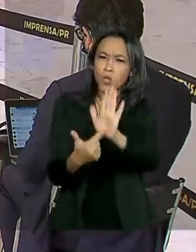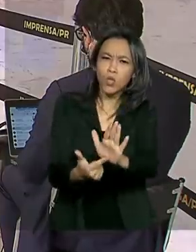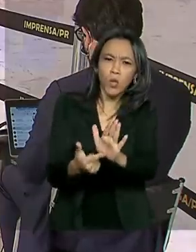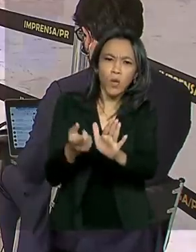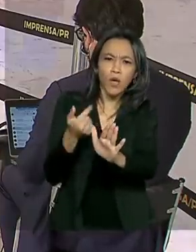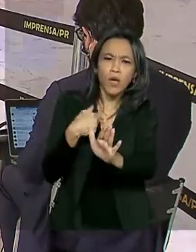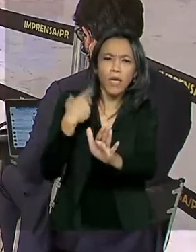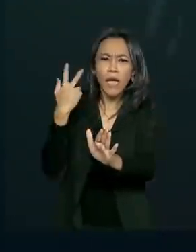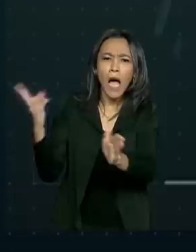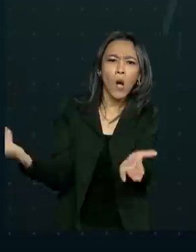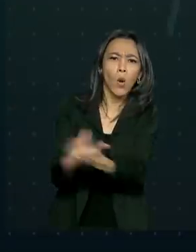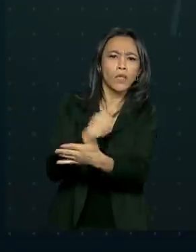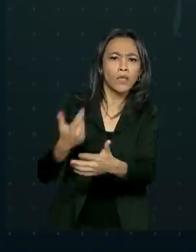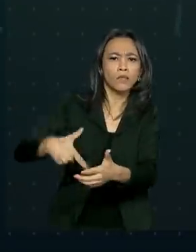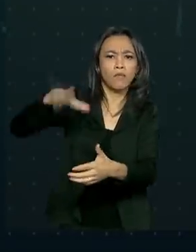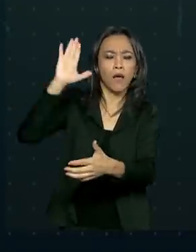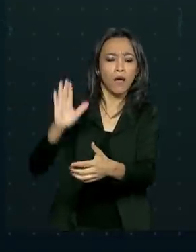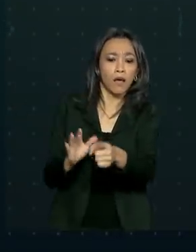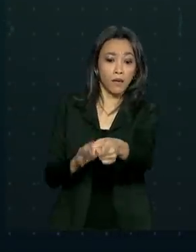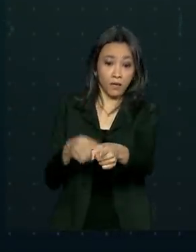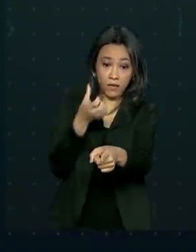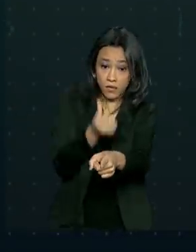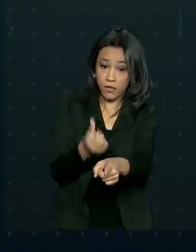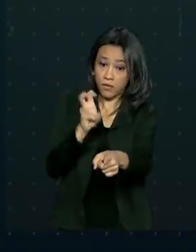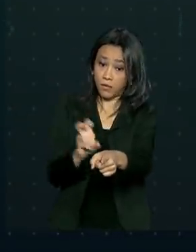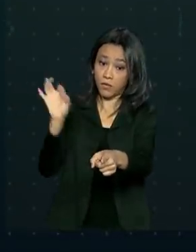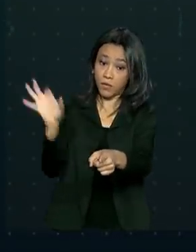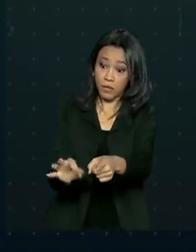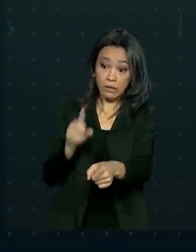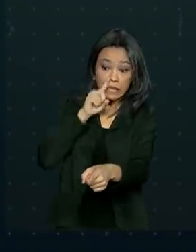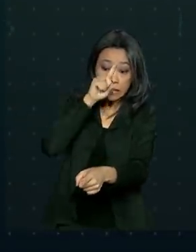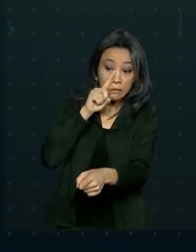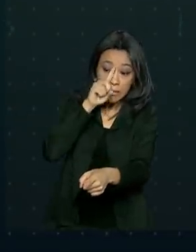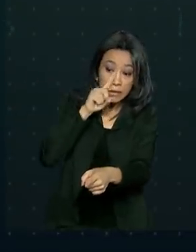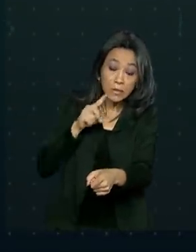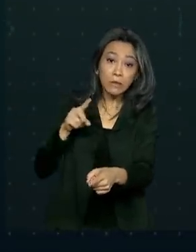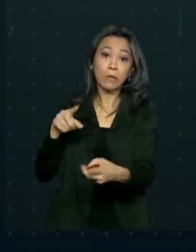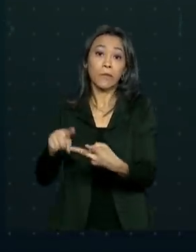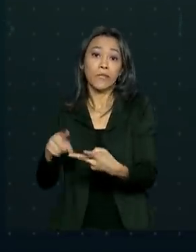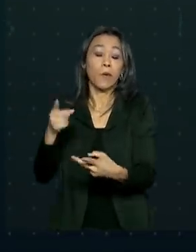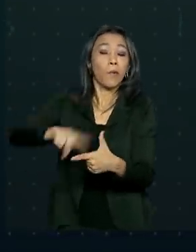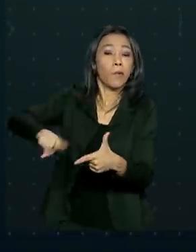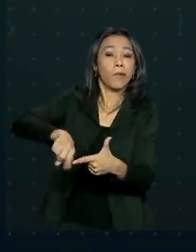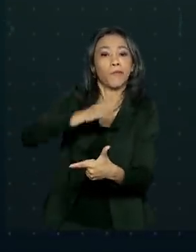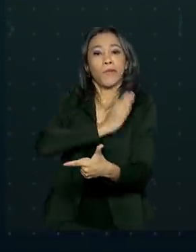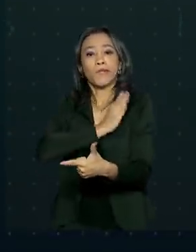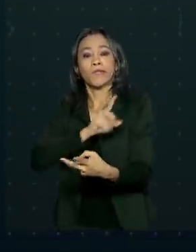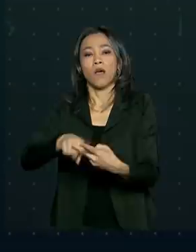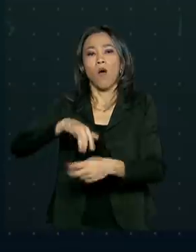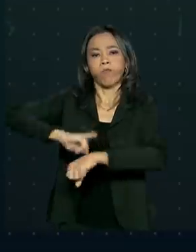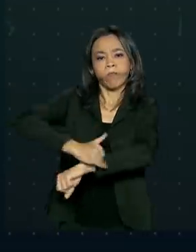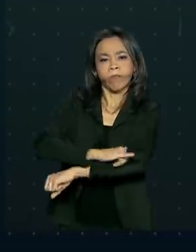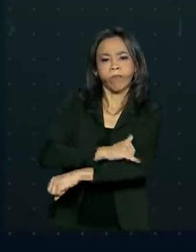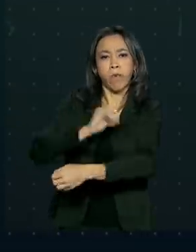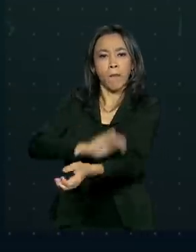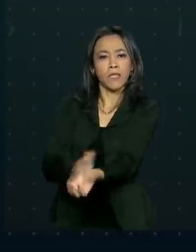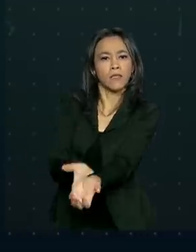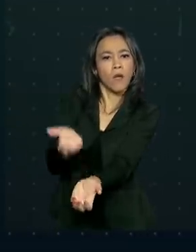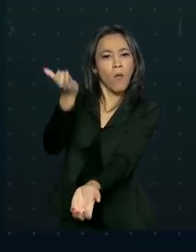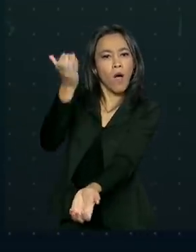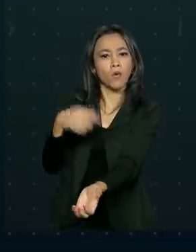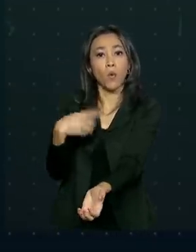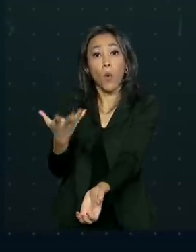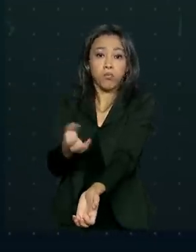Covid-19. 65% têm algum fator de risco, como problemas do coração, obesidade, hipertensão ou